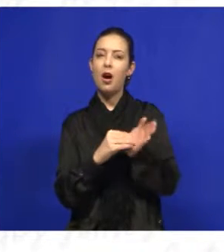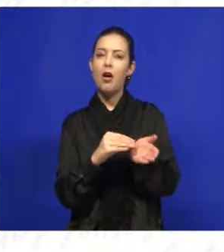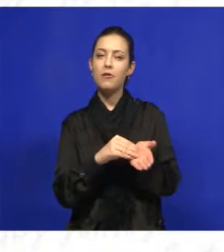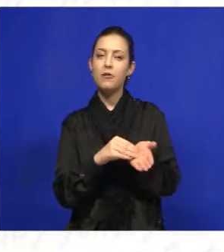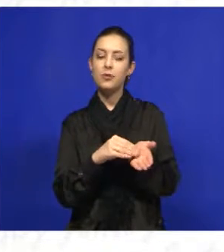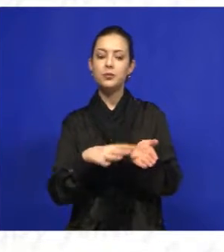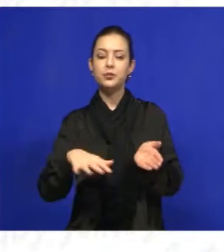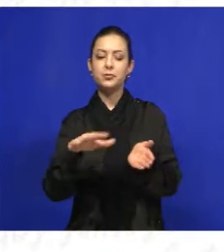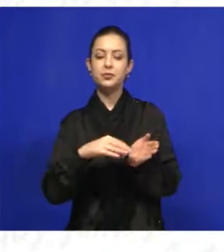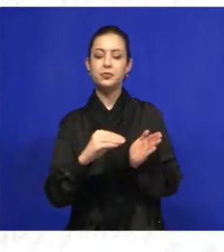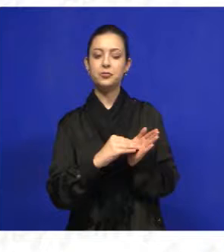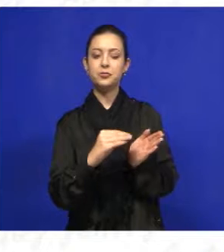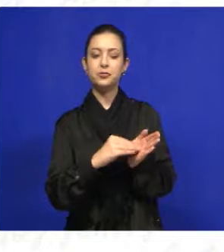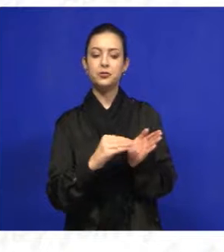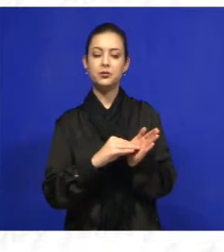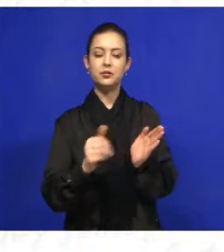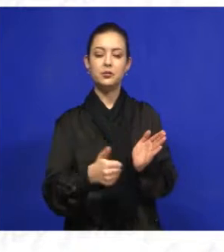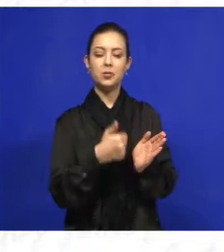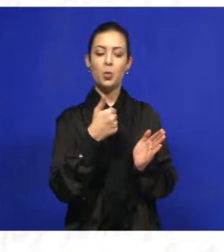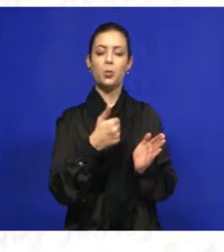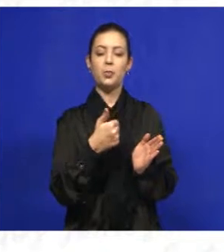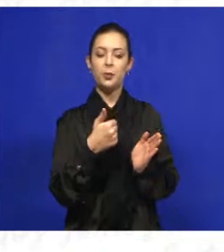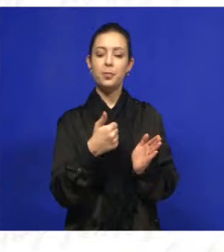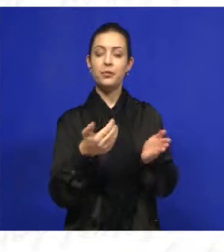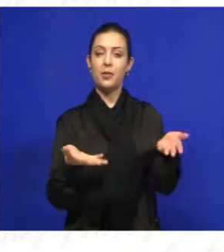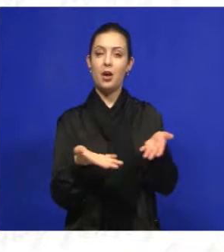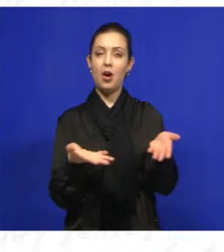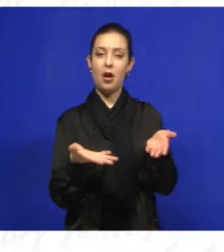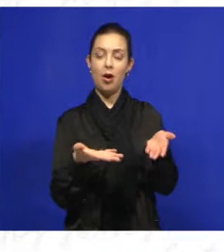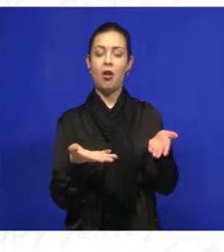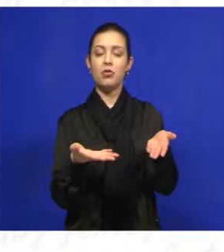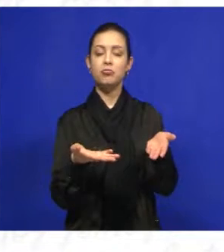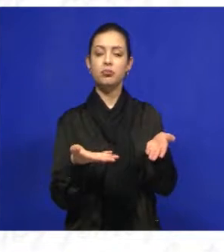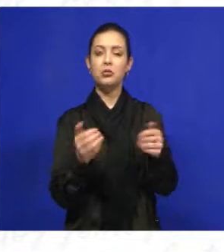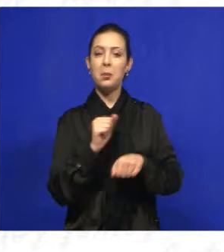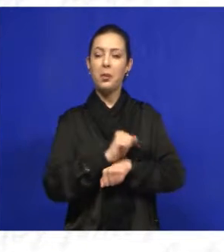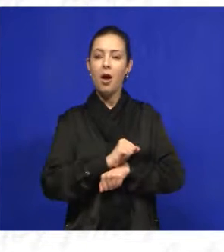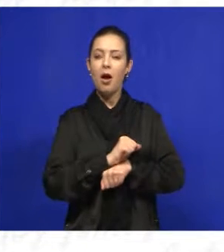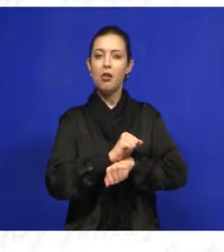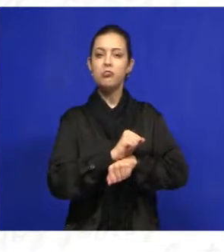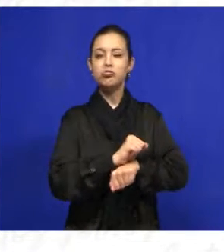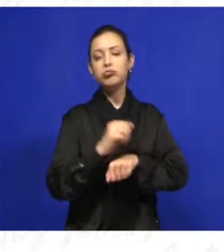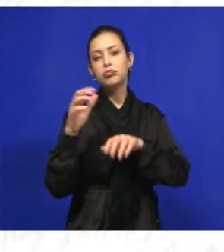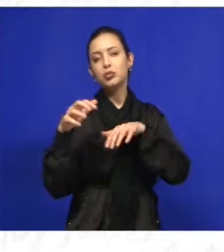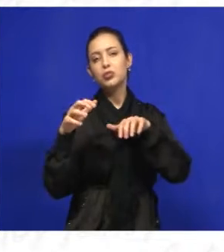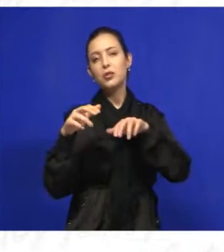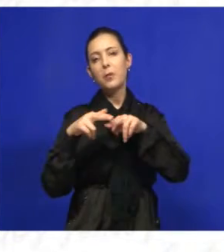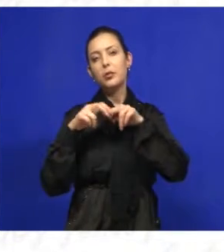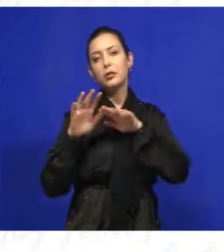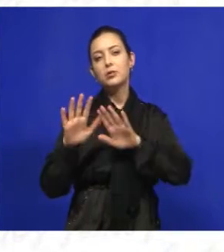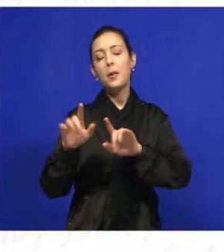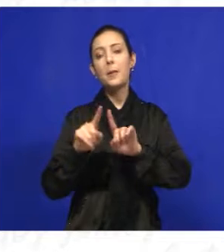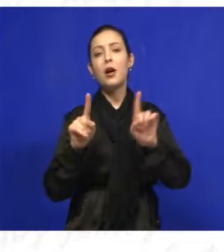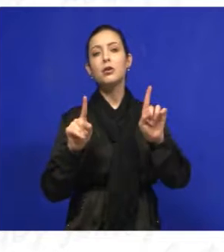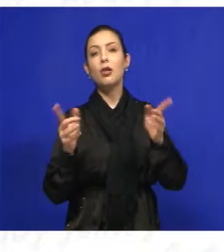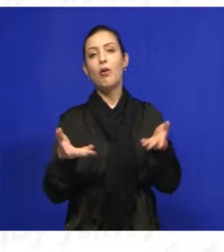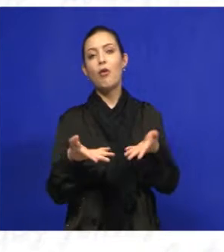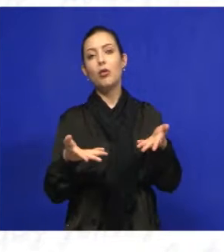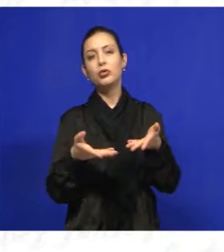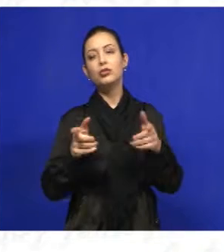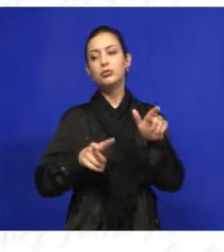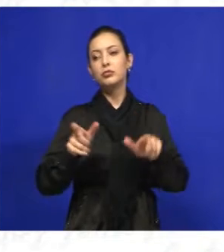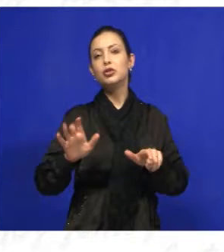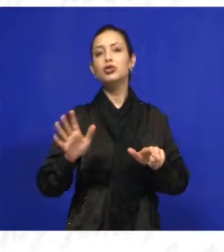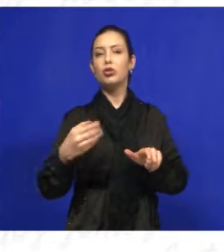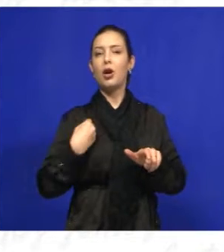naquela região. Um trabalho de qualidade, agora provavelmente deu uma parada por motivo das chuvas, mas com certeza hoje o